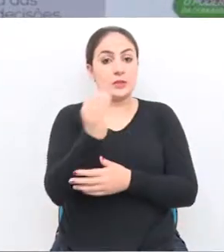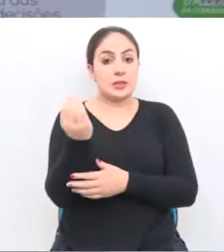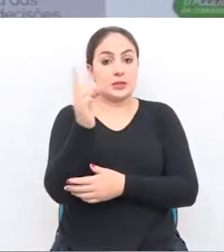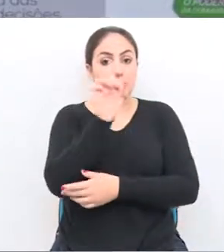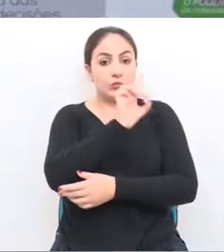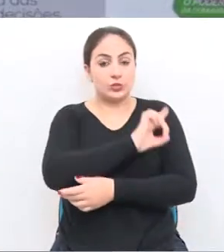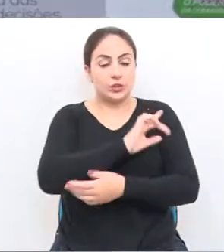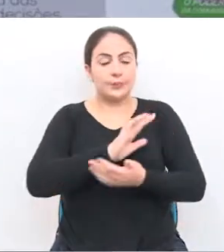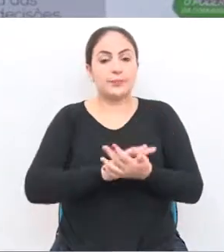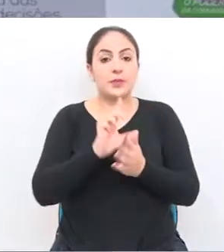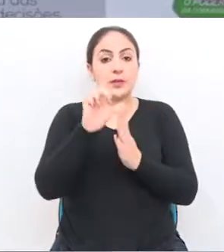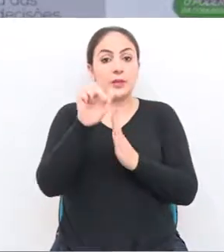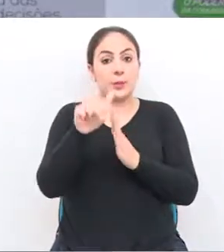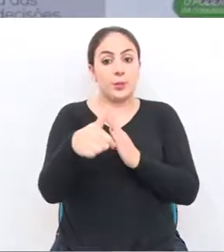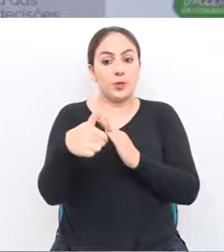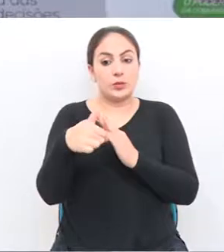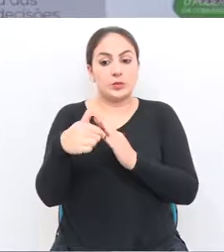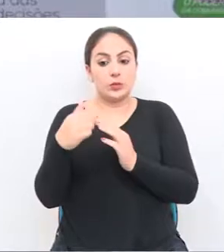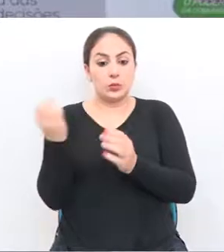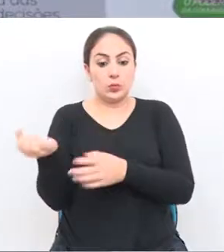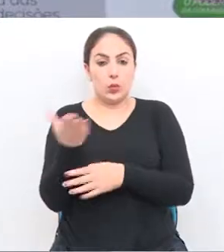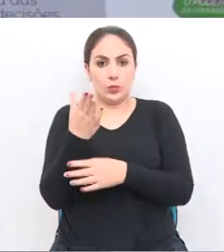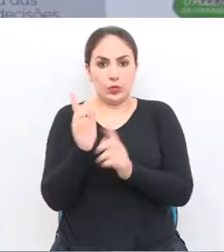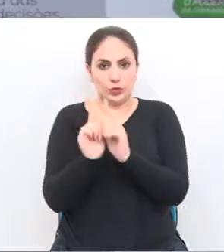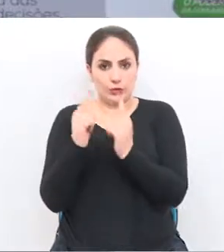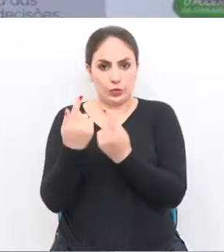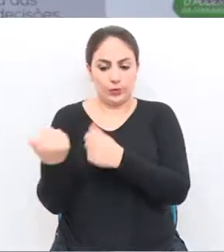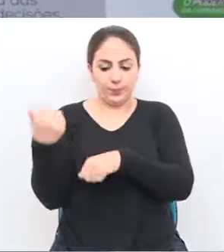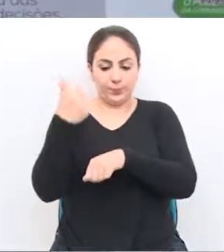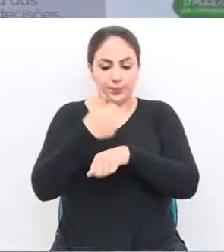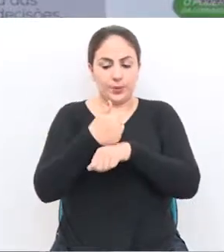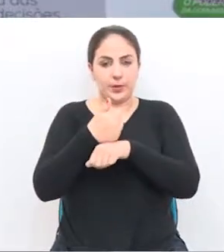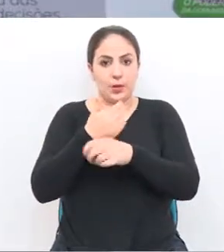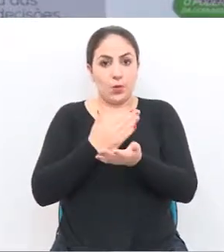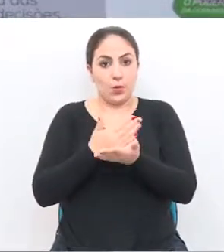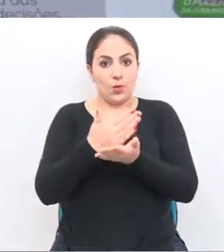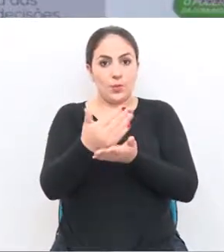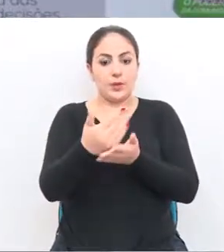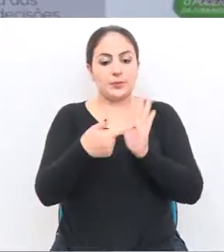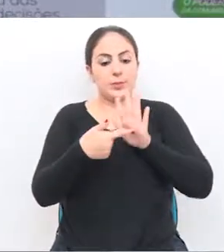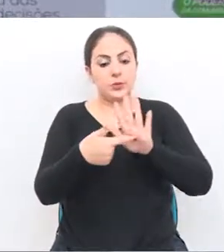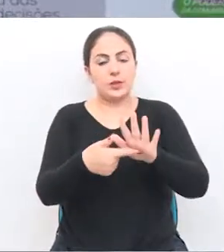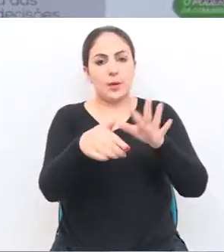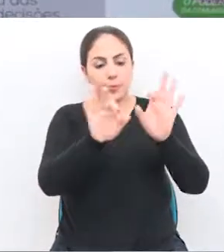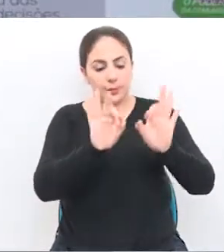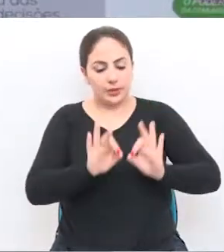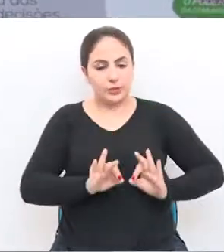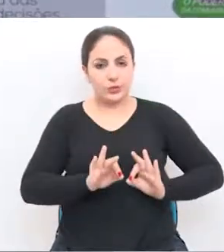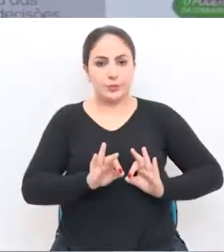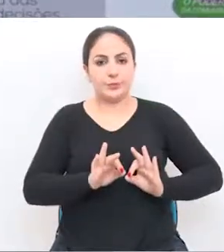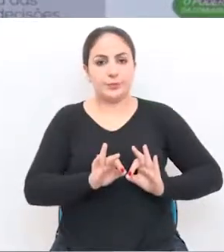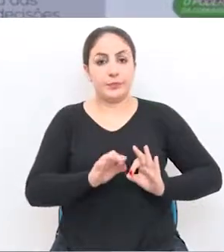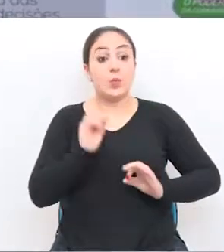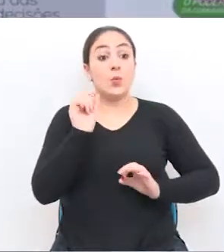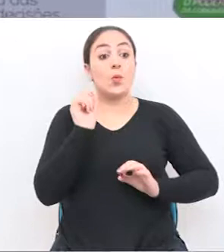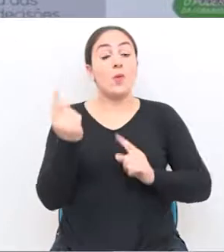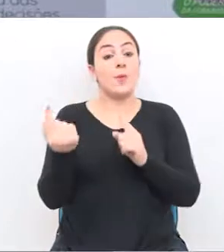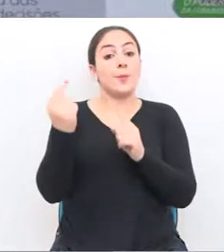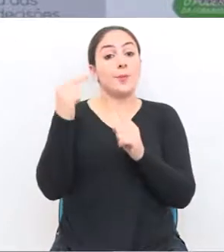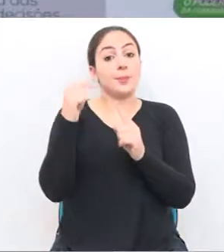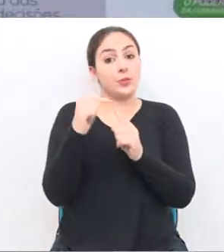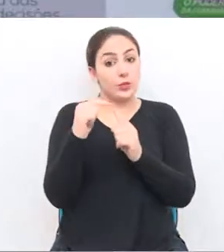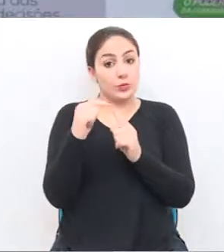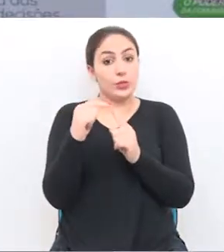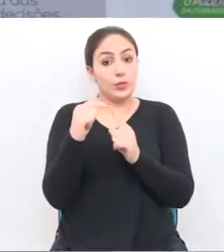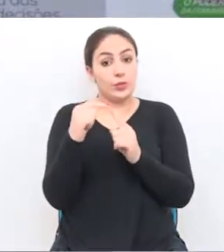dias, posterior à posse do novo mandatário municipal, este deverá apresentar um planejamento do que serão